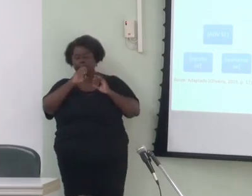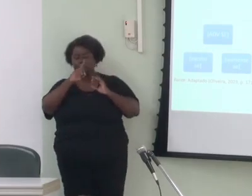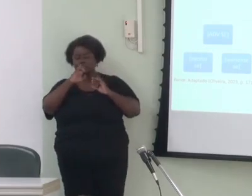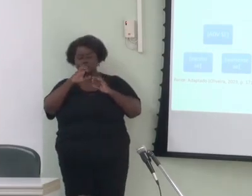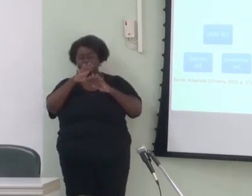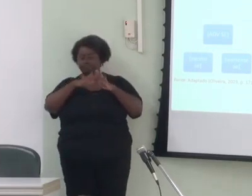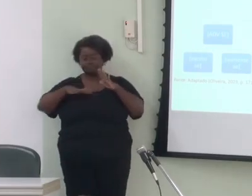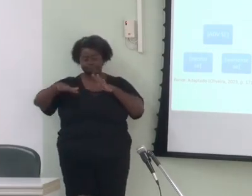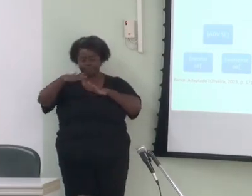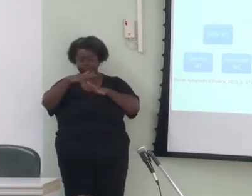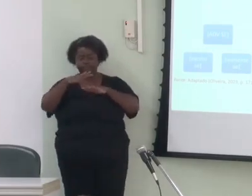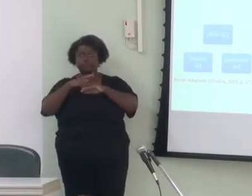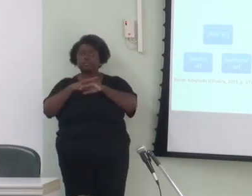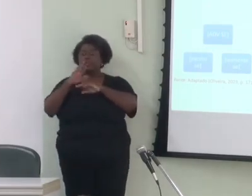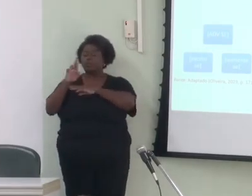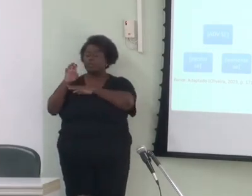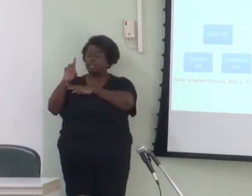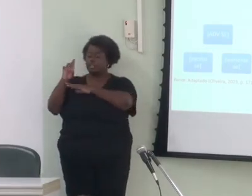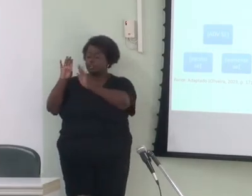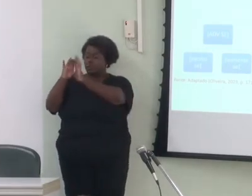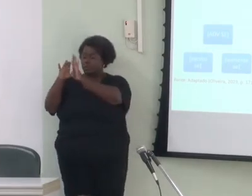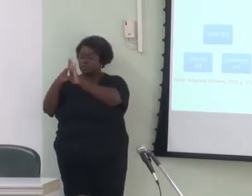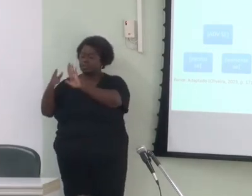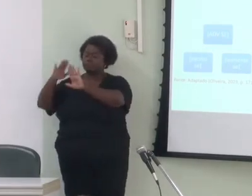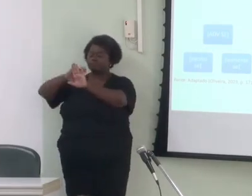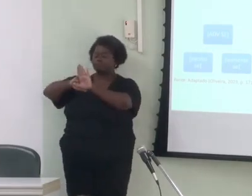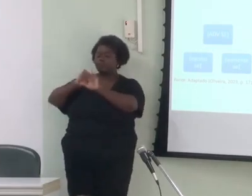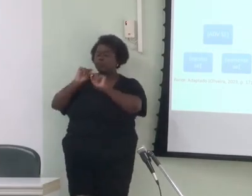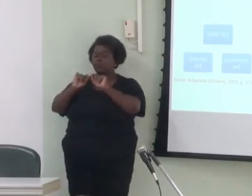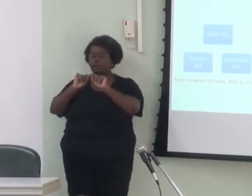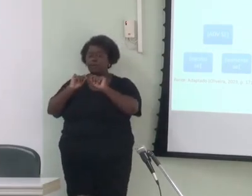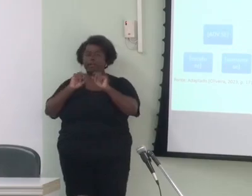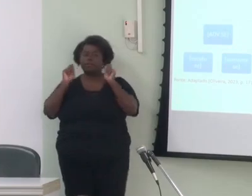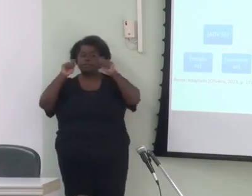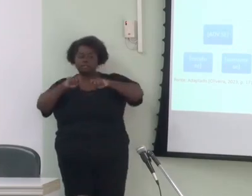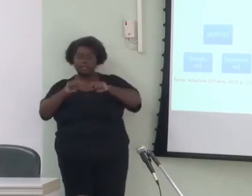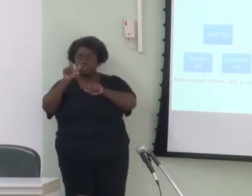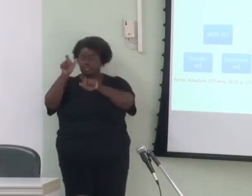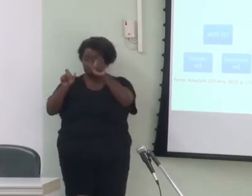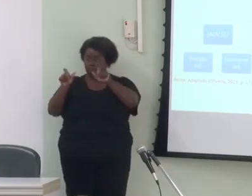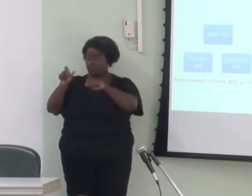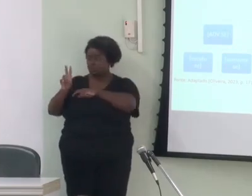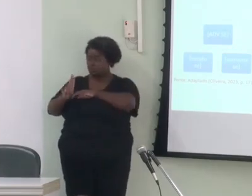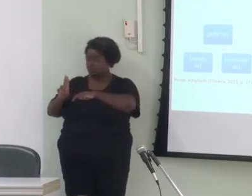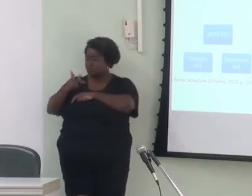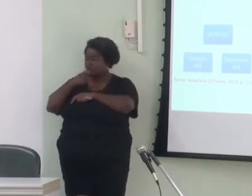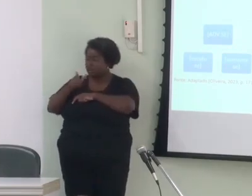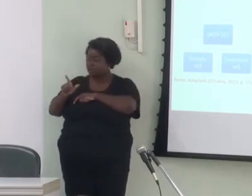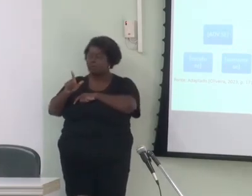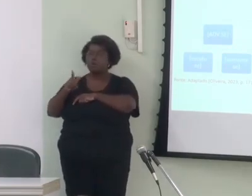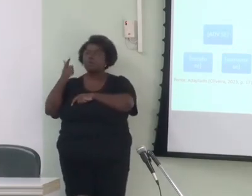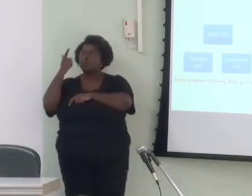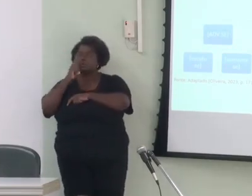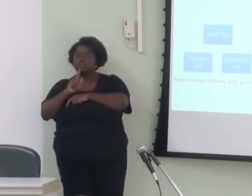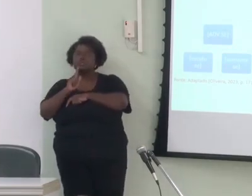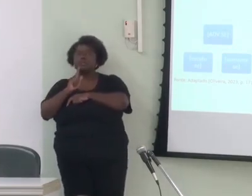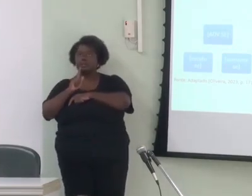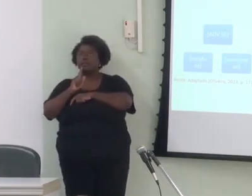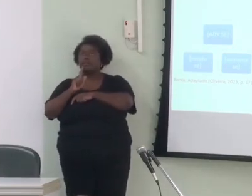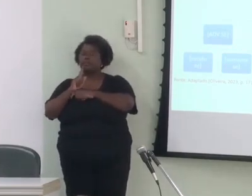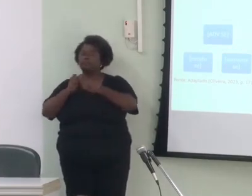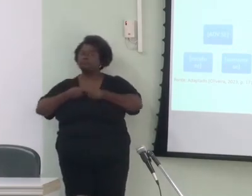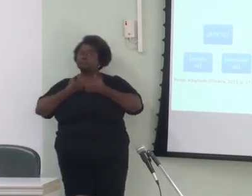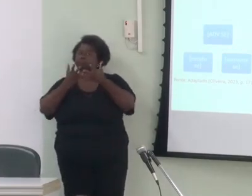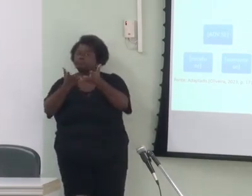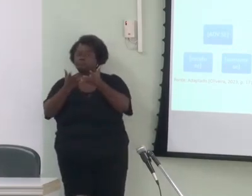por trás da noção de rede é a capacidade dos indivíduos usuários da língua de abstrair categorizar e expandir significados a